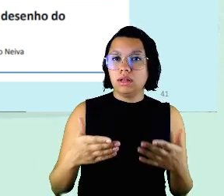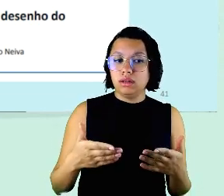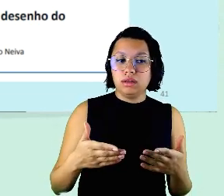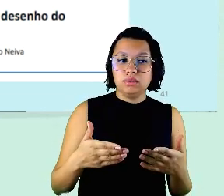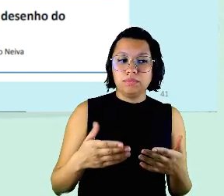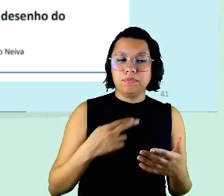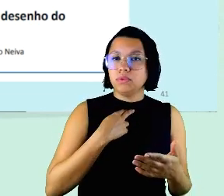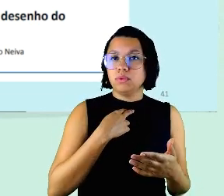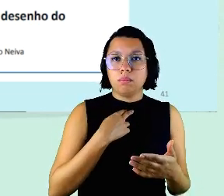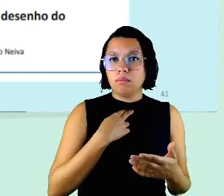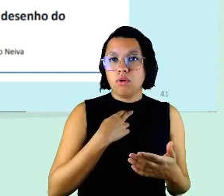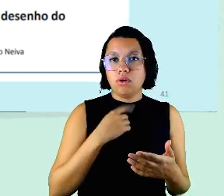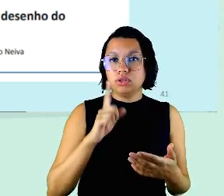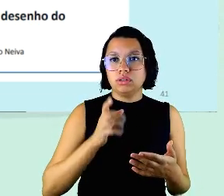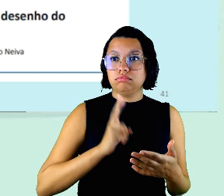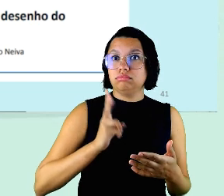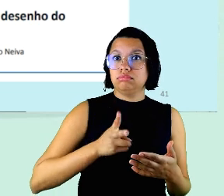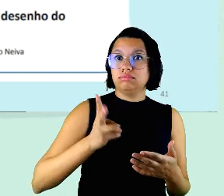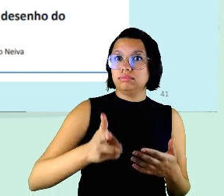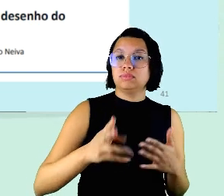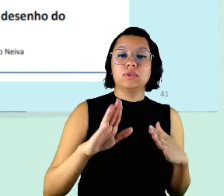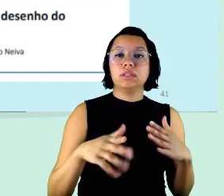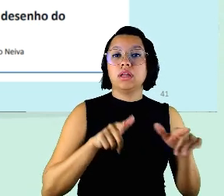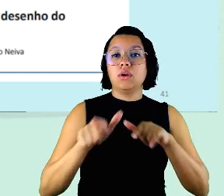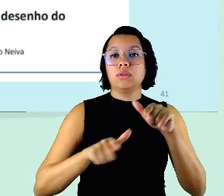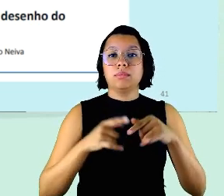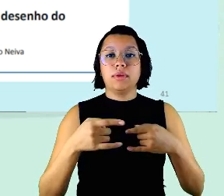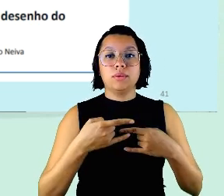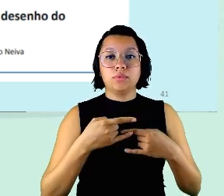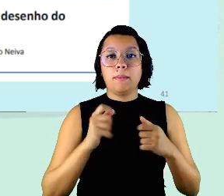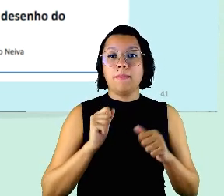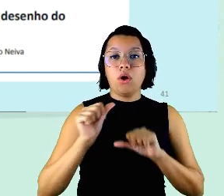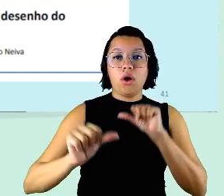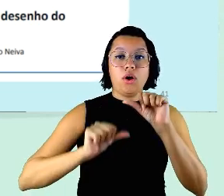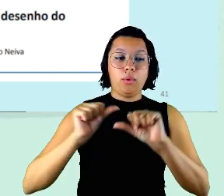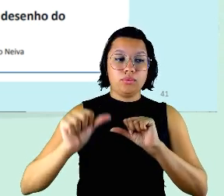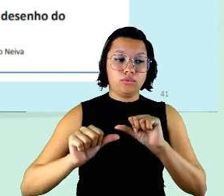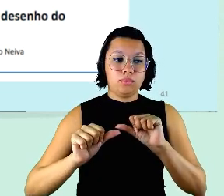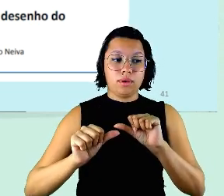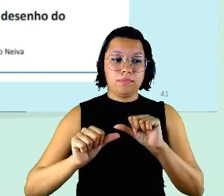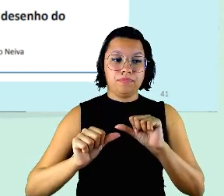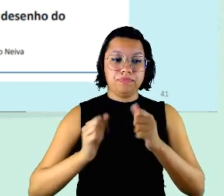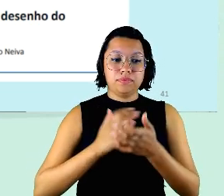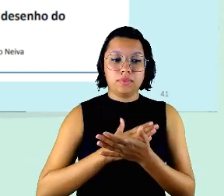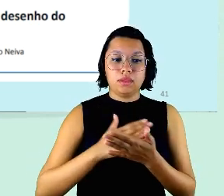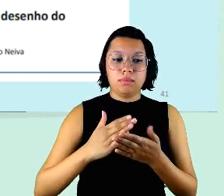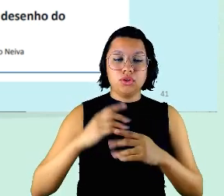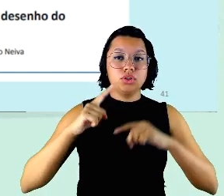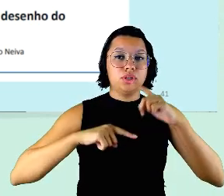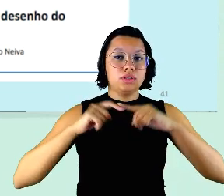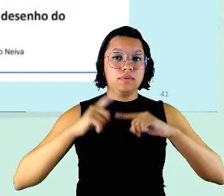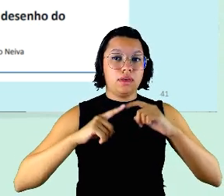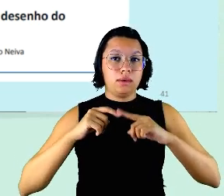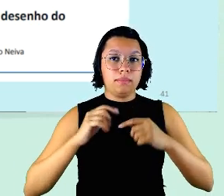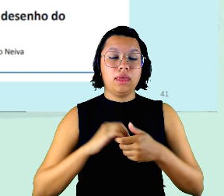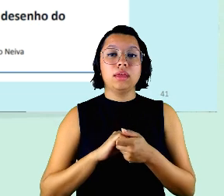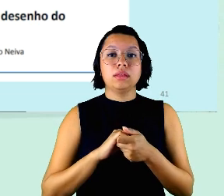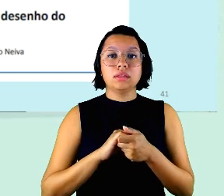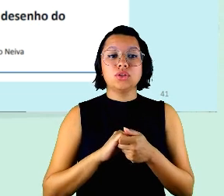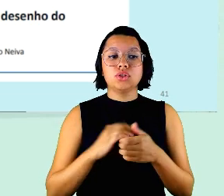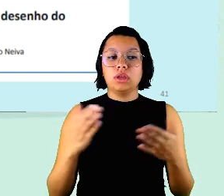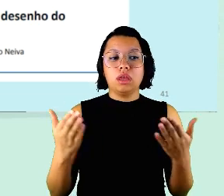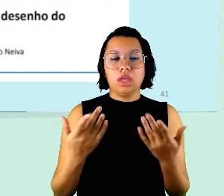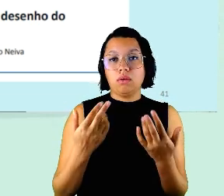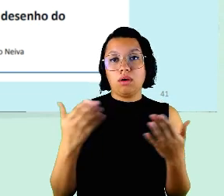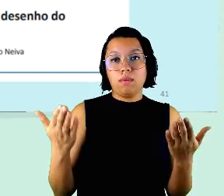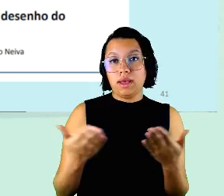pode ser me interrupto então o teletrabalho ele pode se transformar a partir das ferramentas de como essas né de coisa